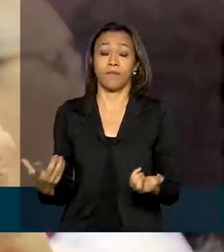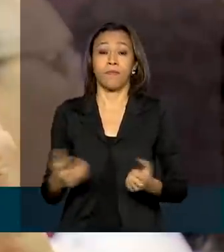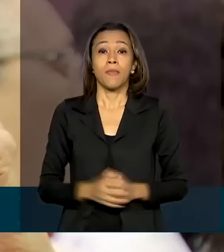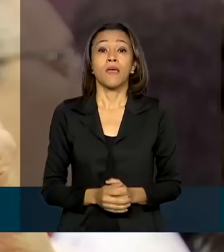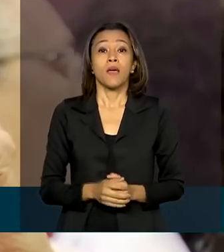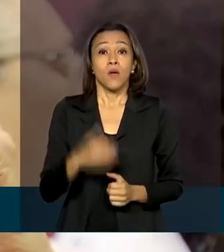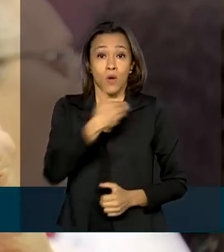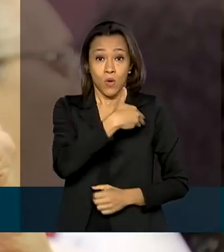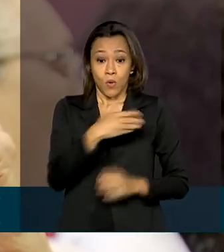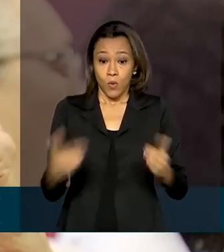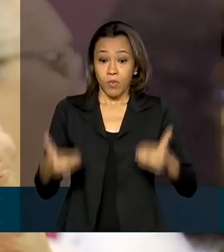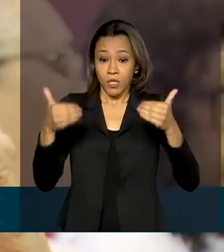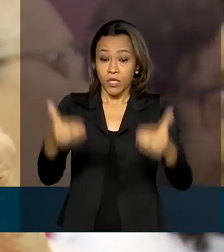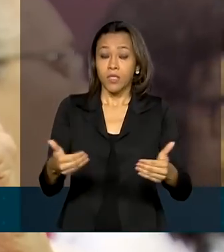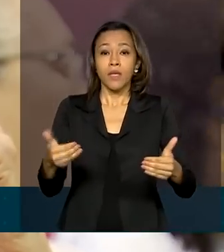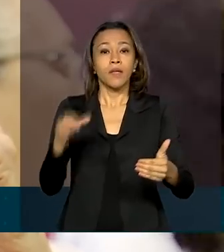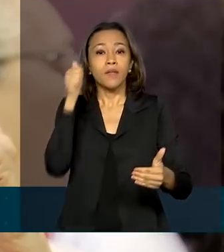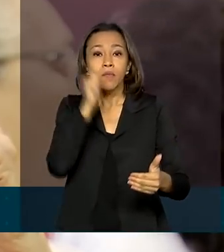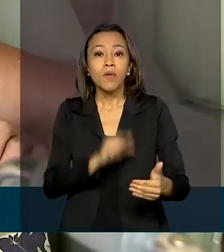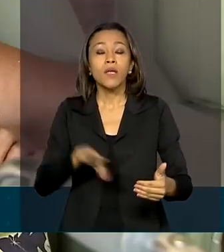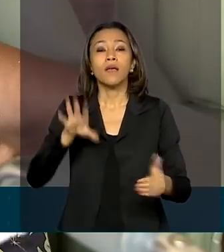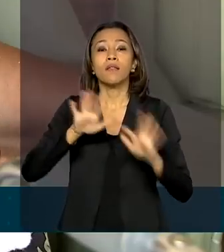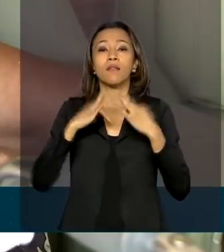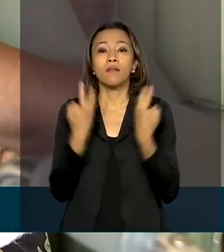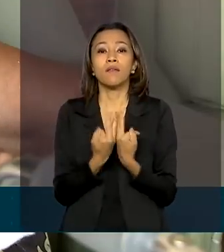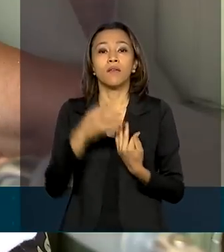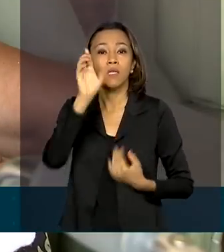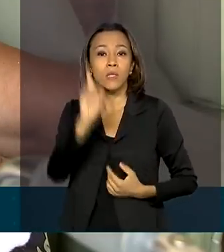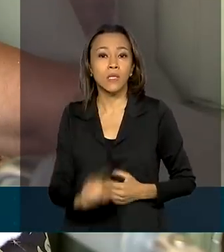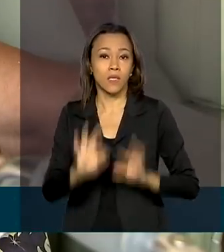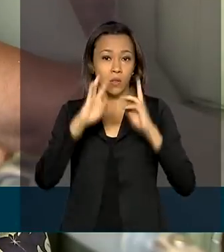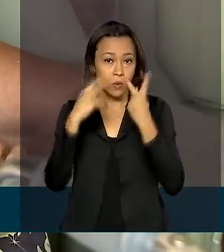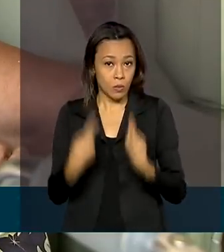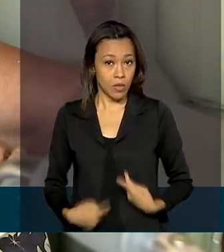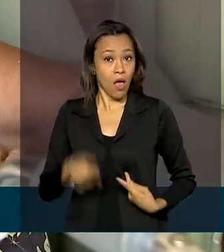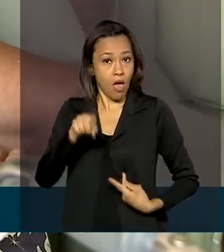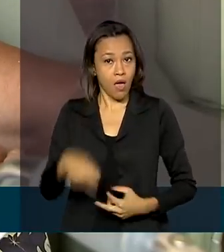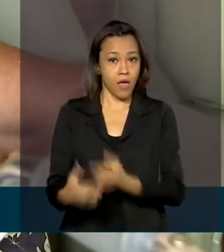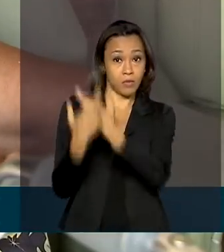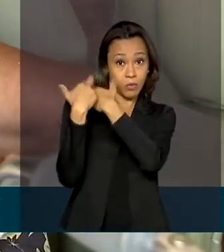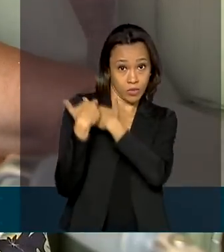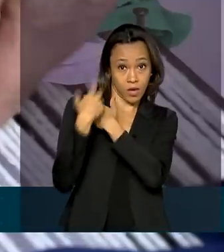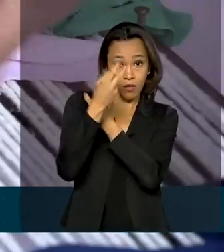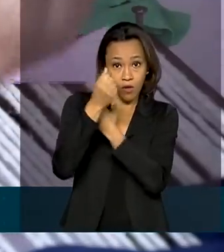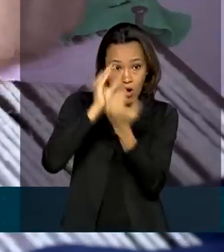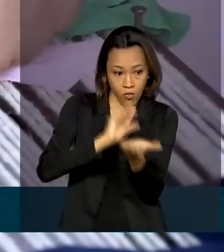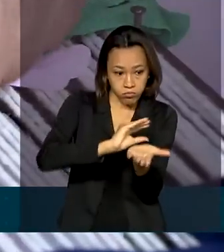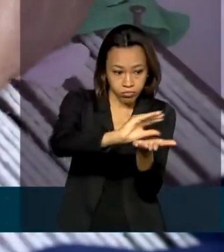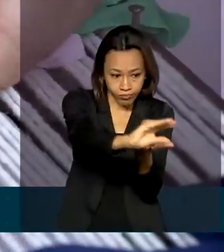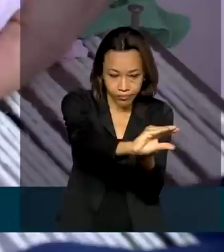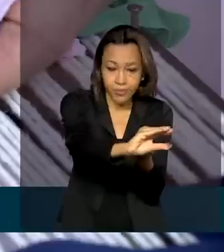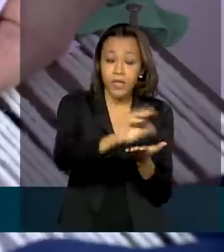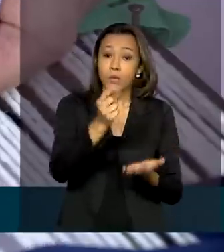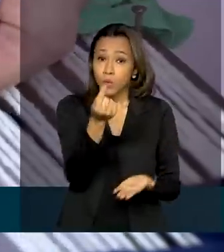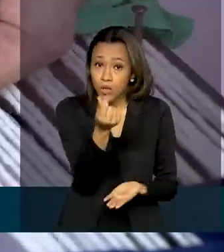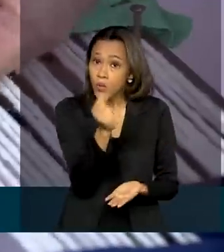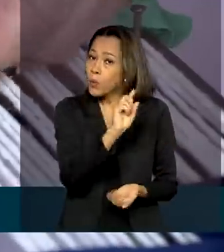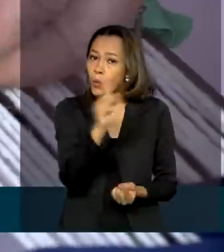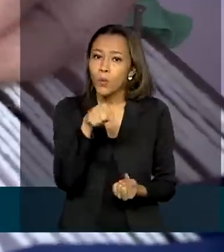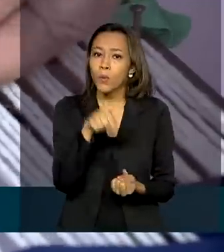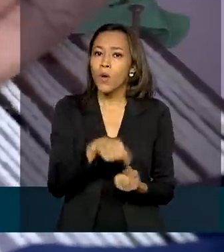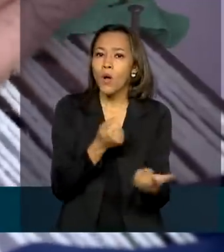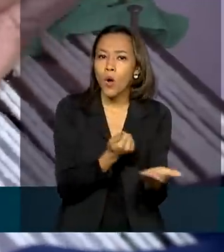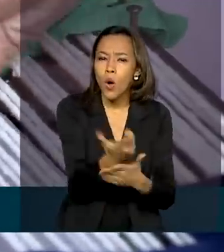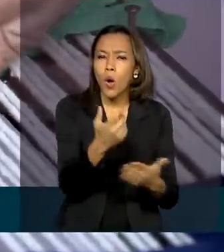O Ministério da Mulher, da Família e dos Direitos Humanos é o responsável pela distribuição dos recursos. O dinheiro é para a compra de